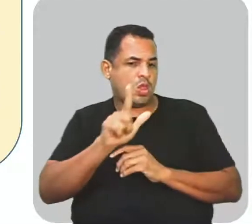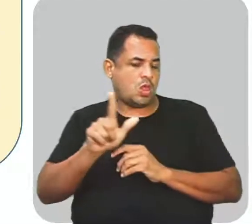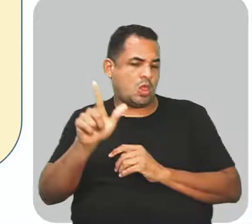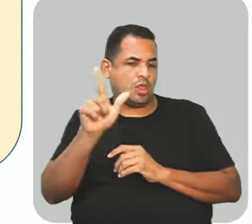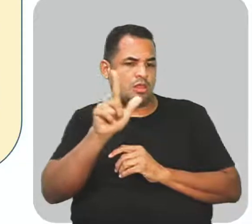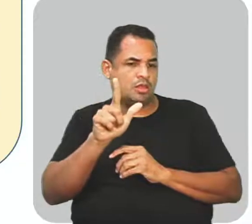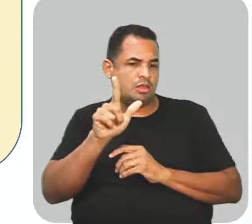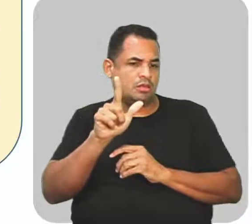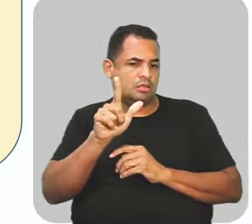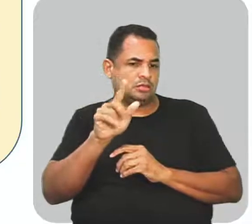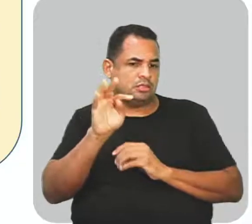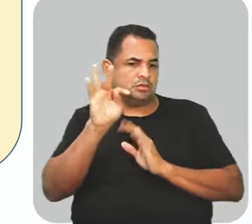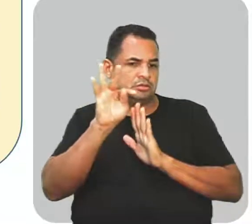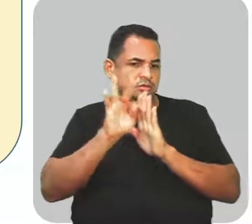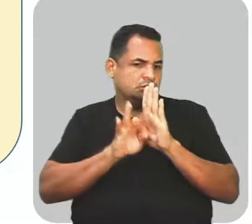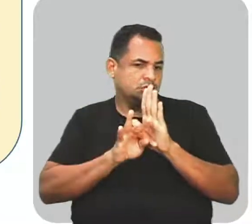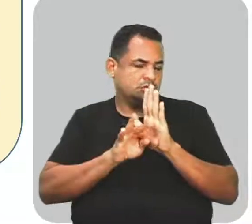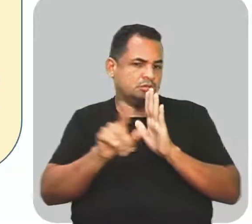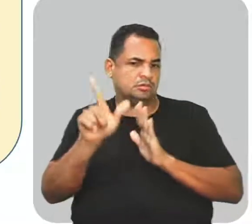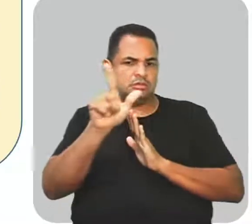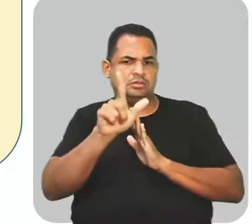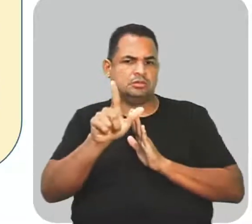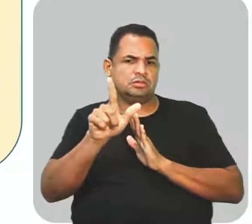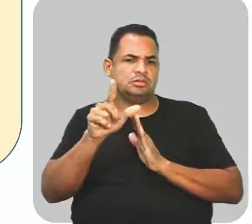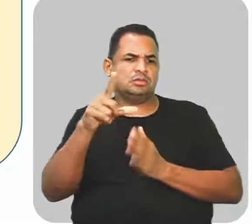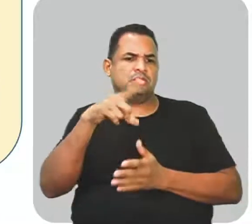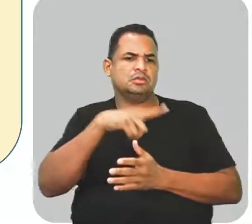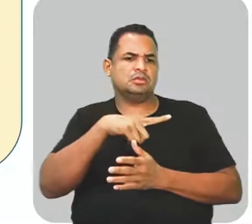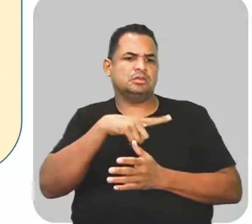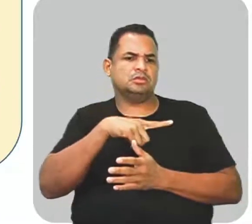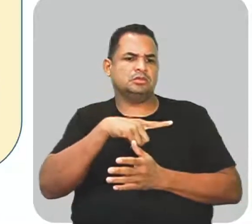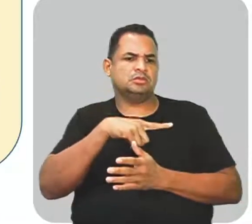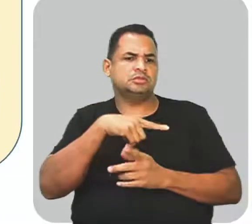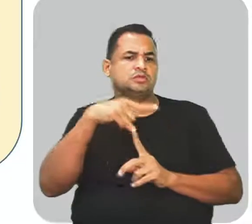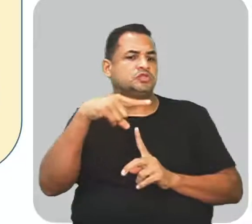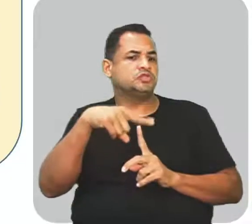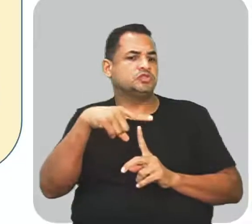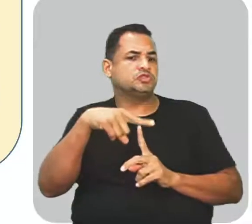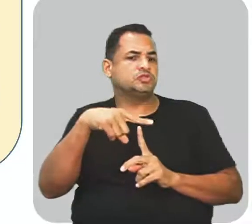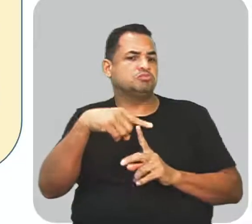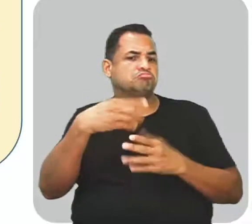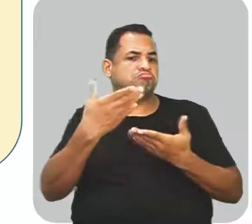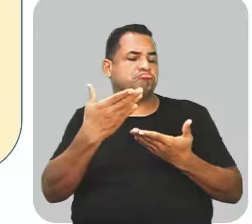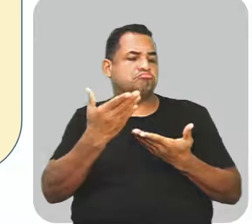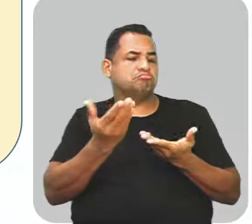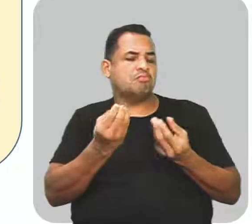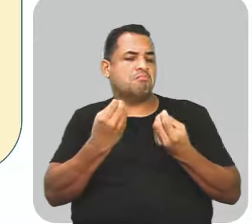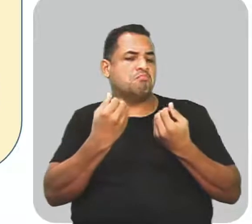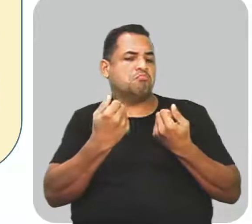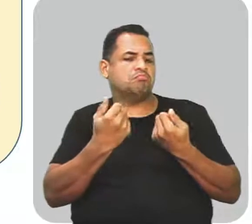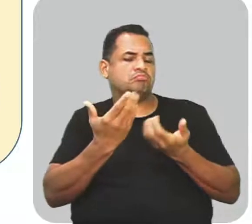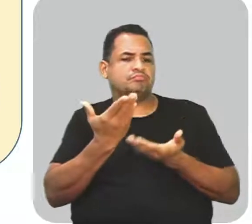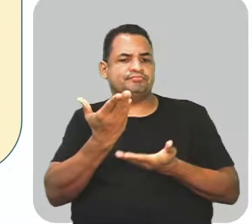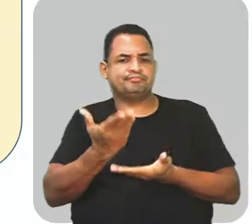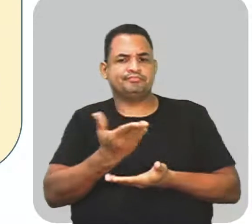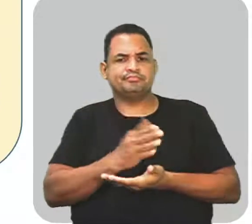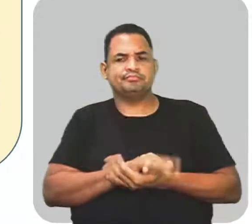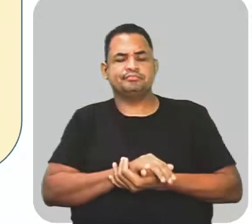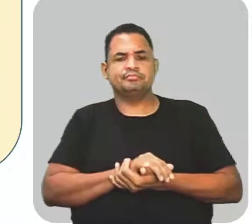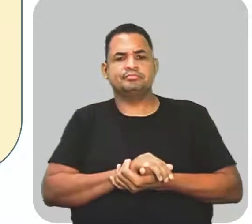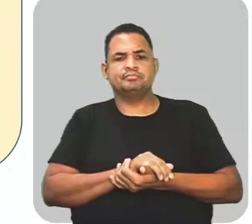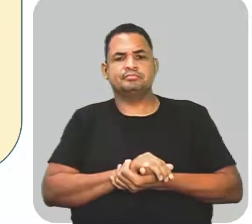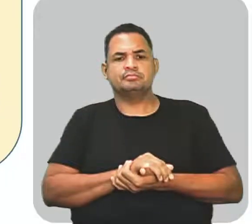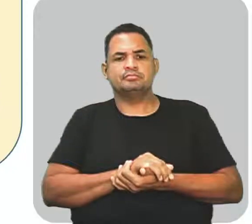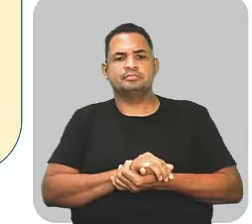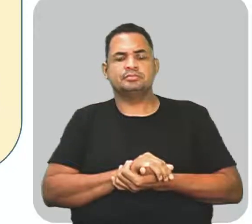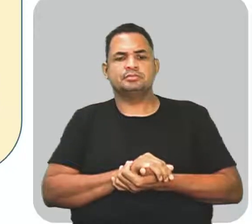os textos literários aí que eles têm aí esse estilo, né? E eles podem falar mais alto, seja, do que as